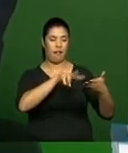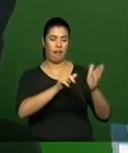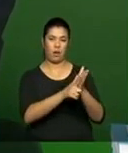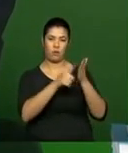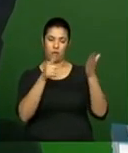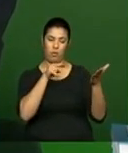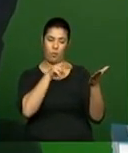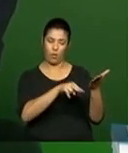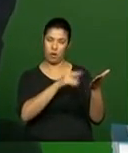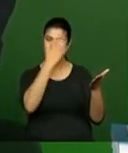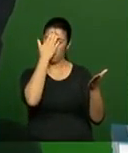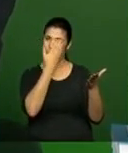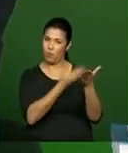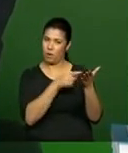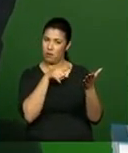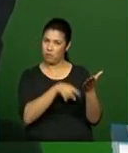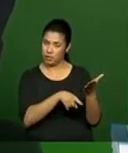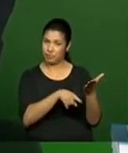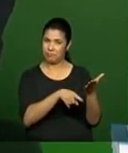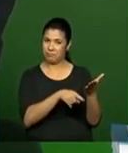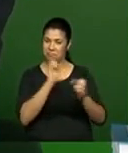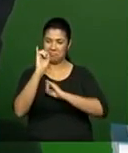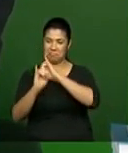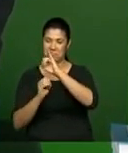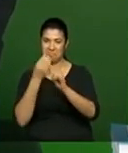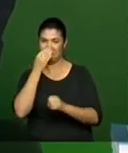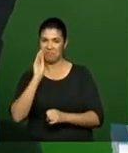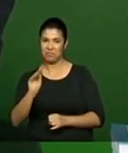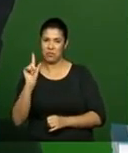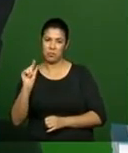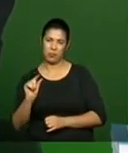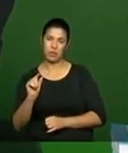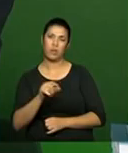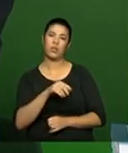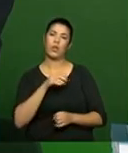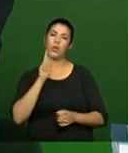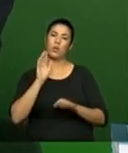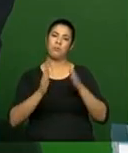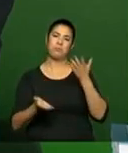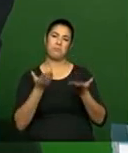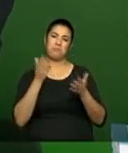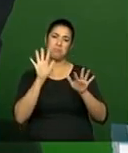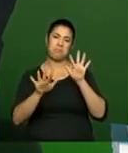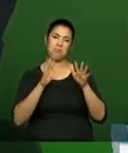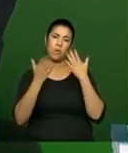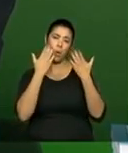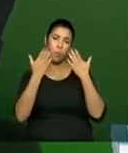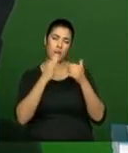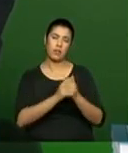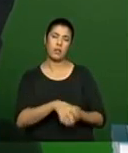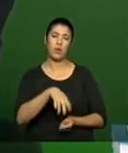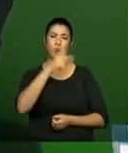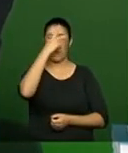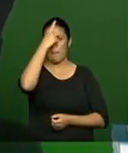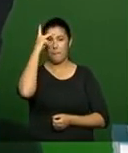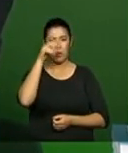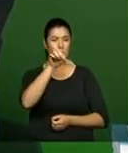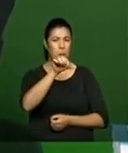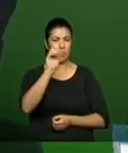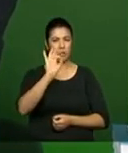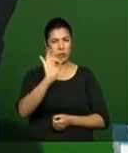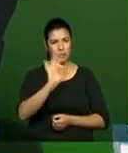ainda está lendo o valor em papel. Em média, 90% das pessoas que leem jornal ainda estão lendo o jornal no papel.